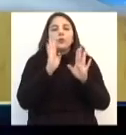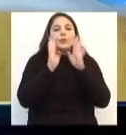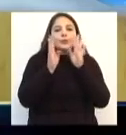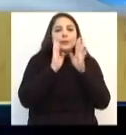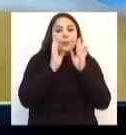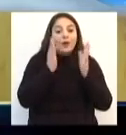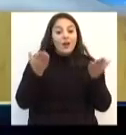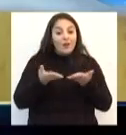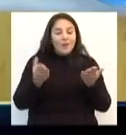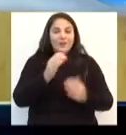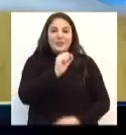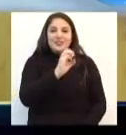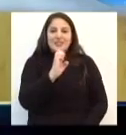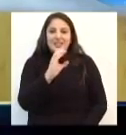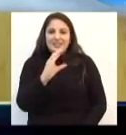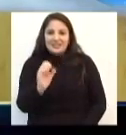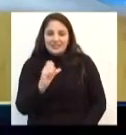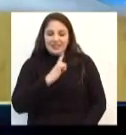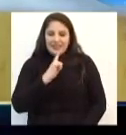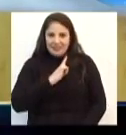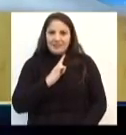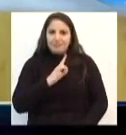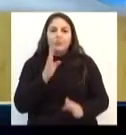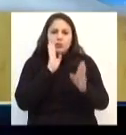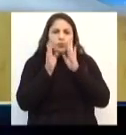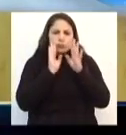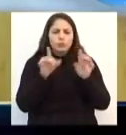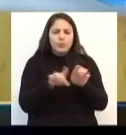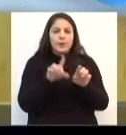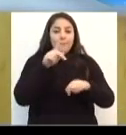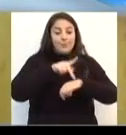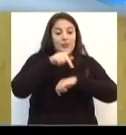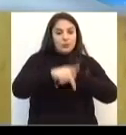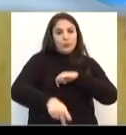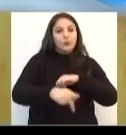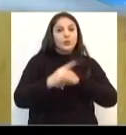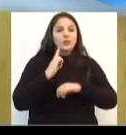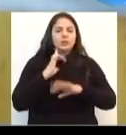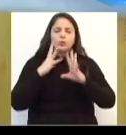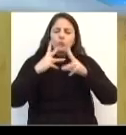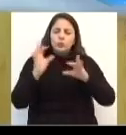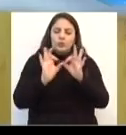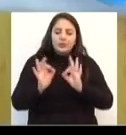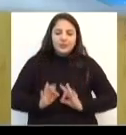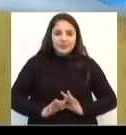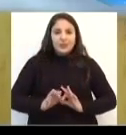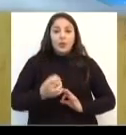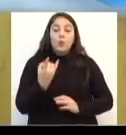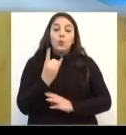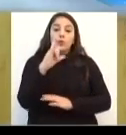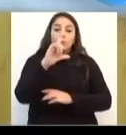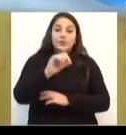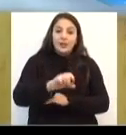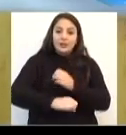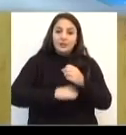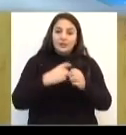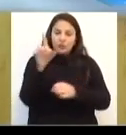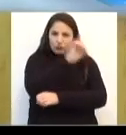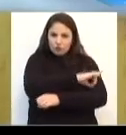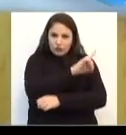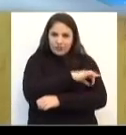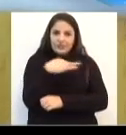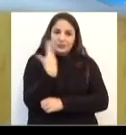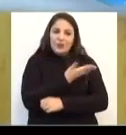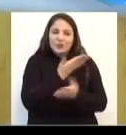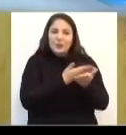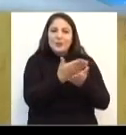dispõe de uma página, né, que é SESC Passo Fundo, onde a gente tem toda a programação, inclusive nesses últimos 10 dias, a gente abriu